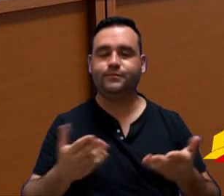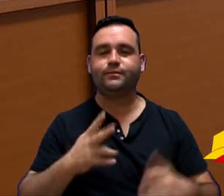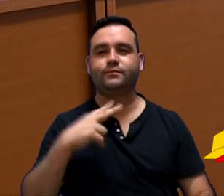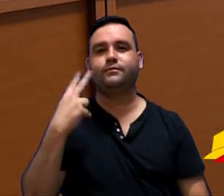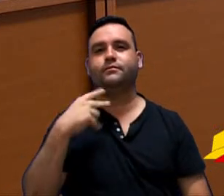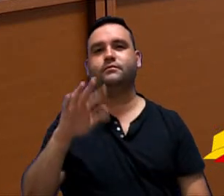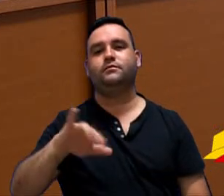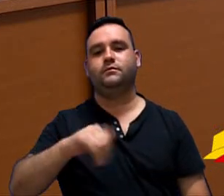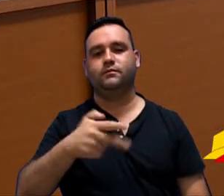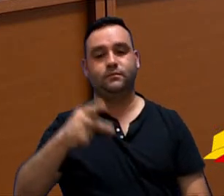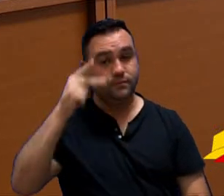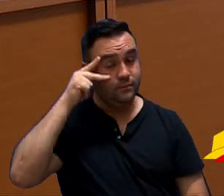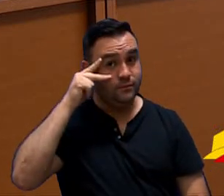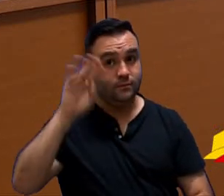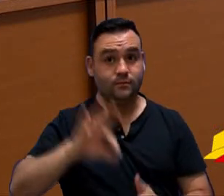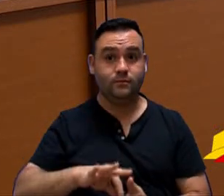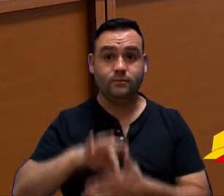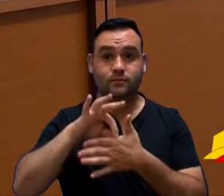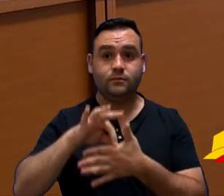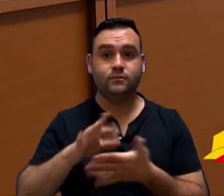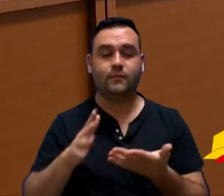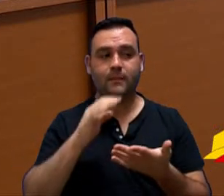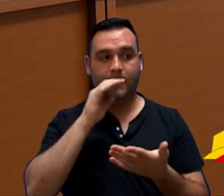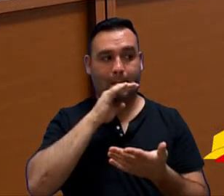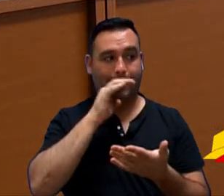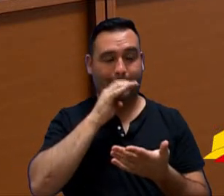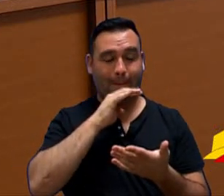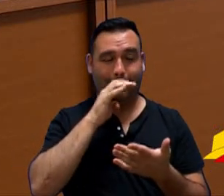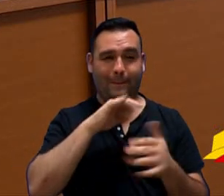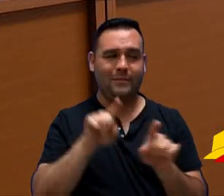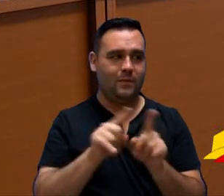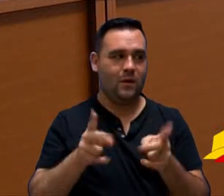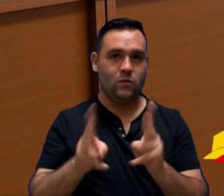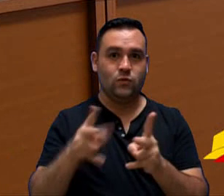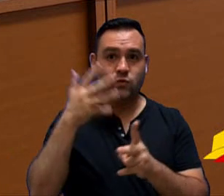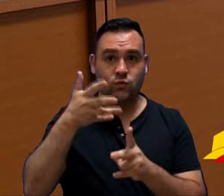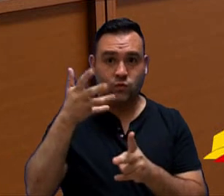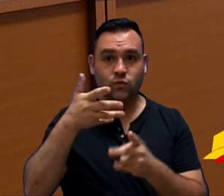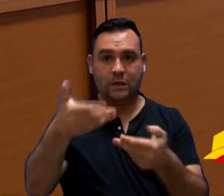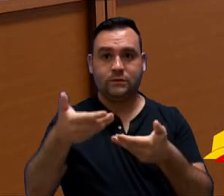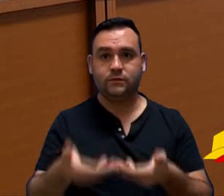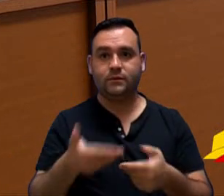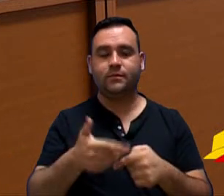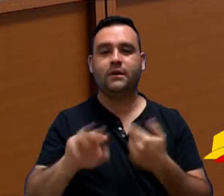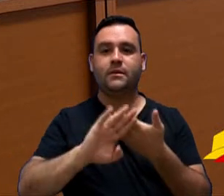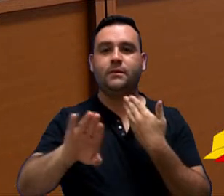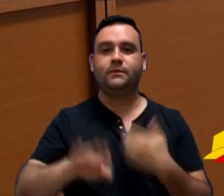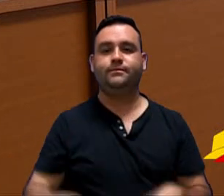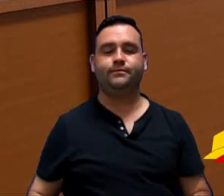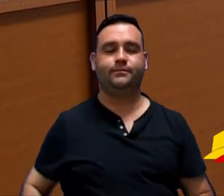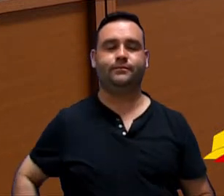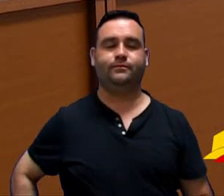o vereador João Donizete, líder, continua com a palavra e chama o senhor para a parte.